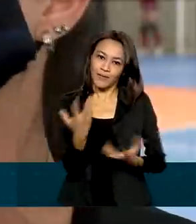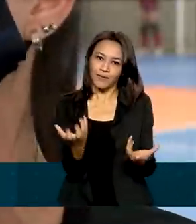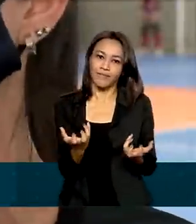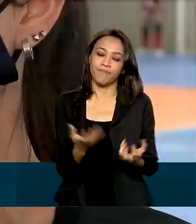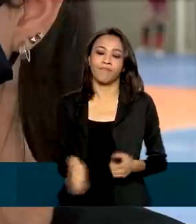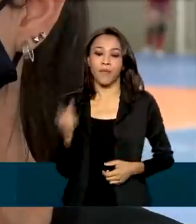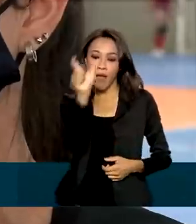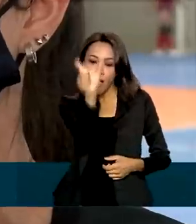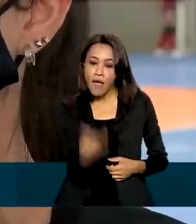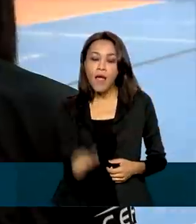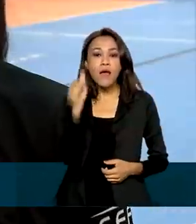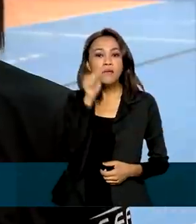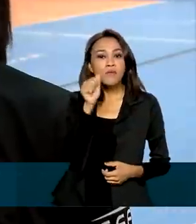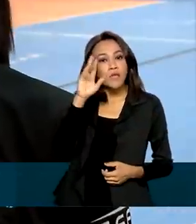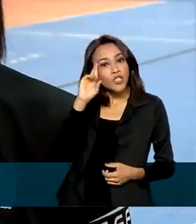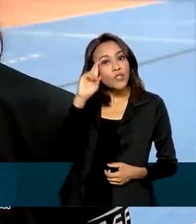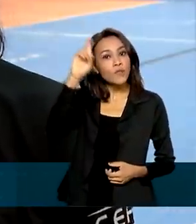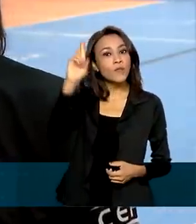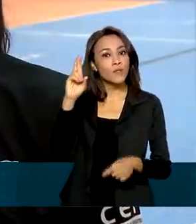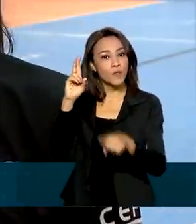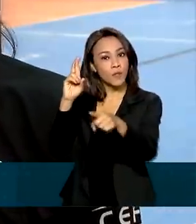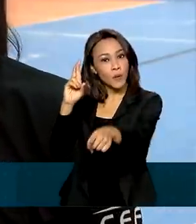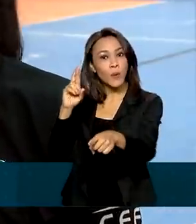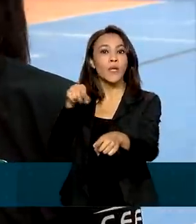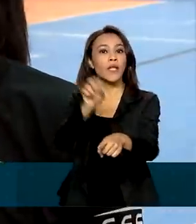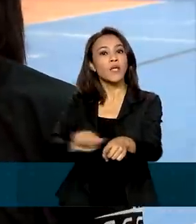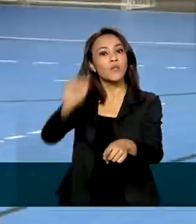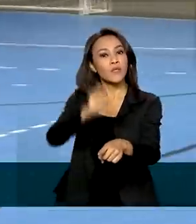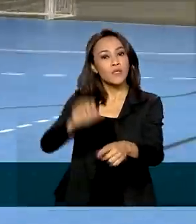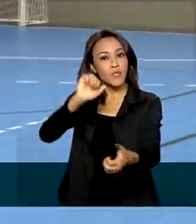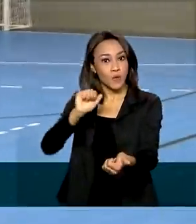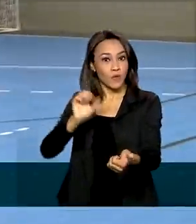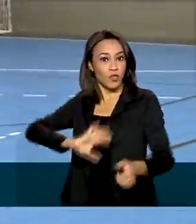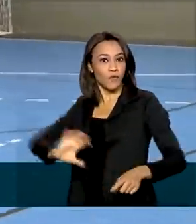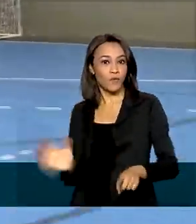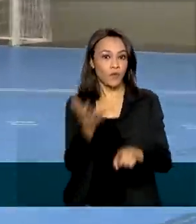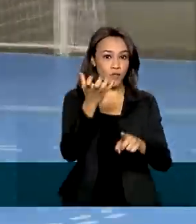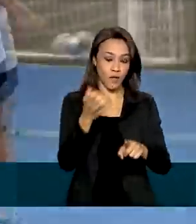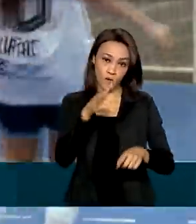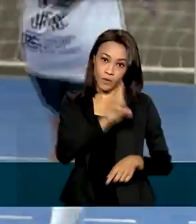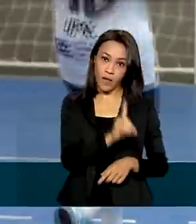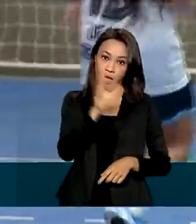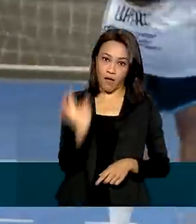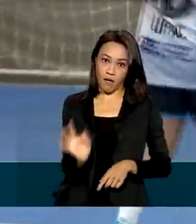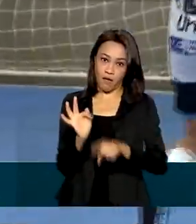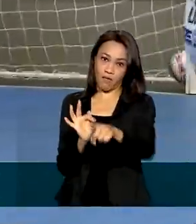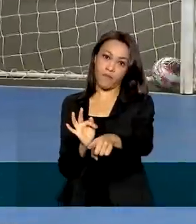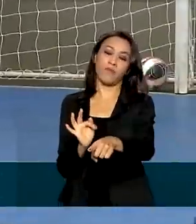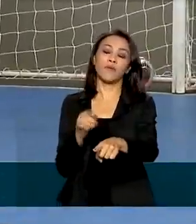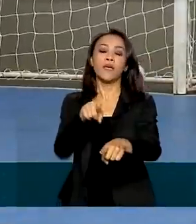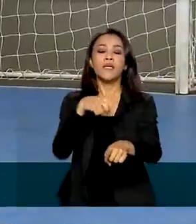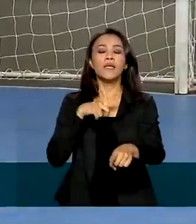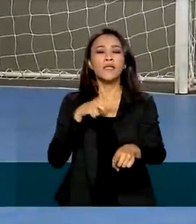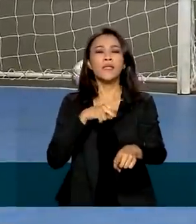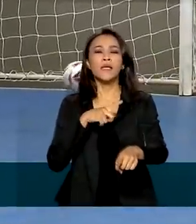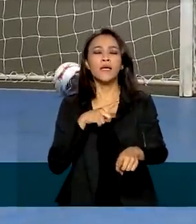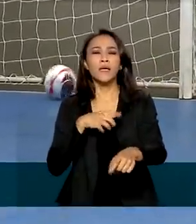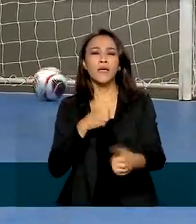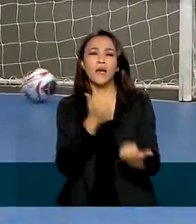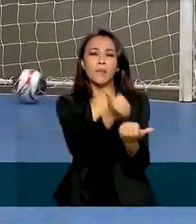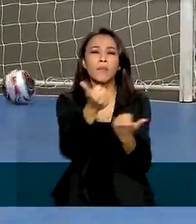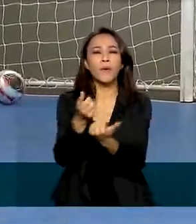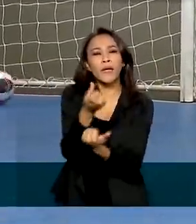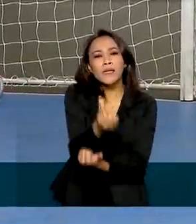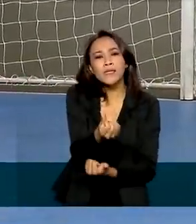Esta diretora da Associação Desportiva de Futsal do DF, organização sem fins lucrativos que atende cerca de 60